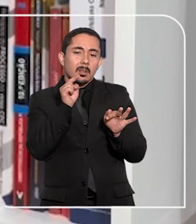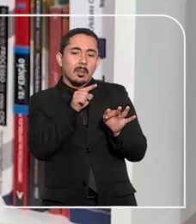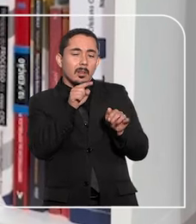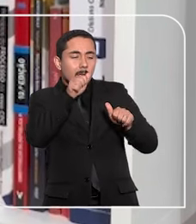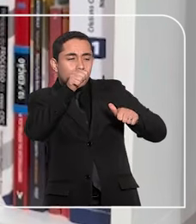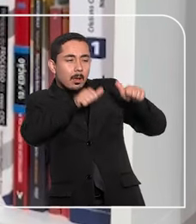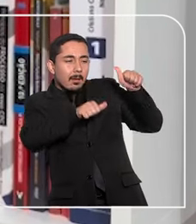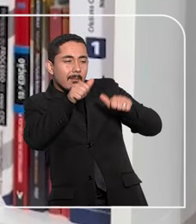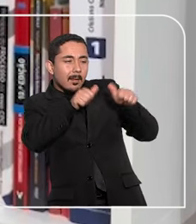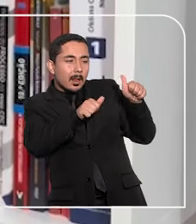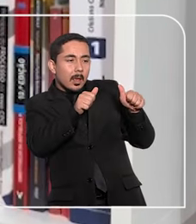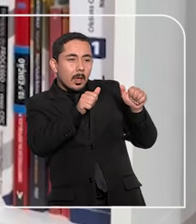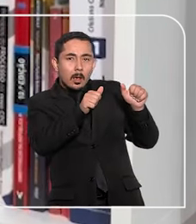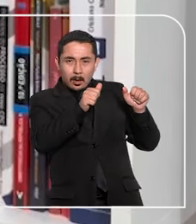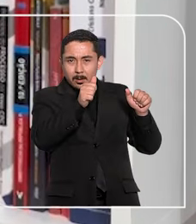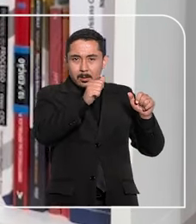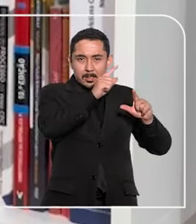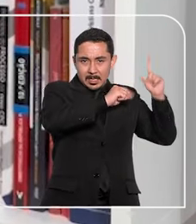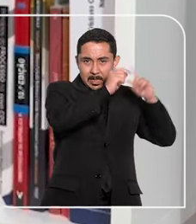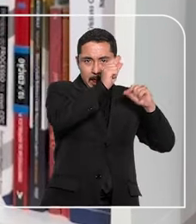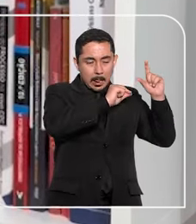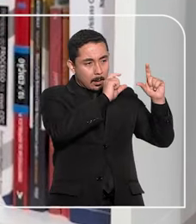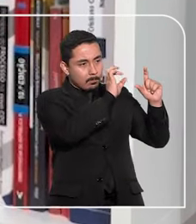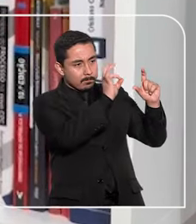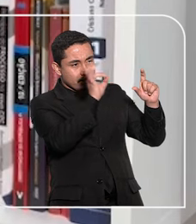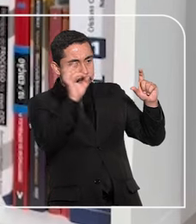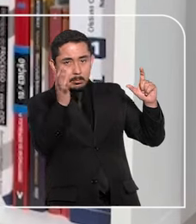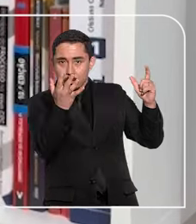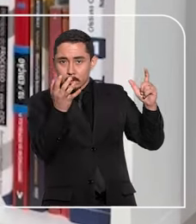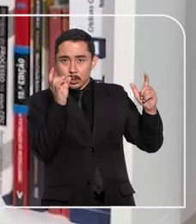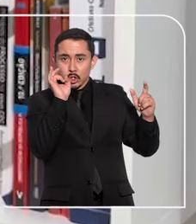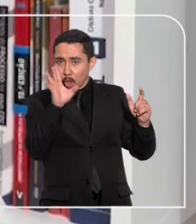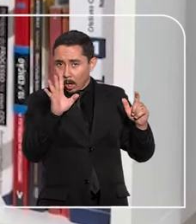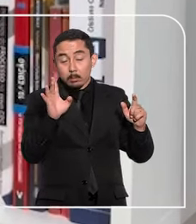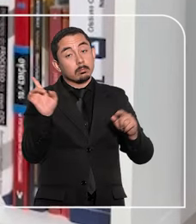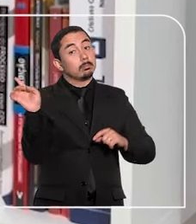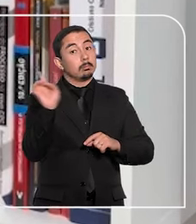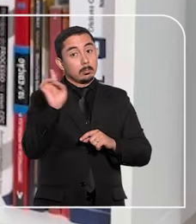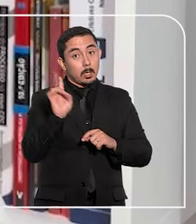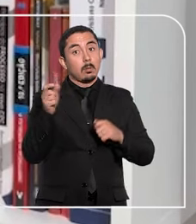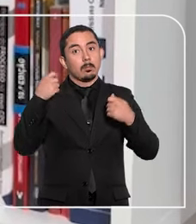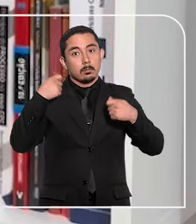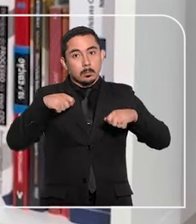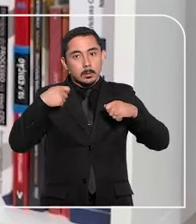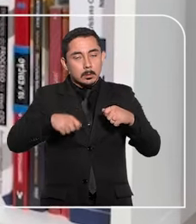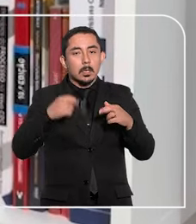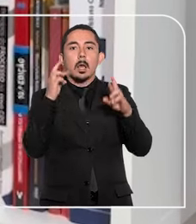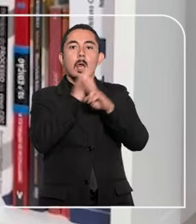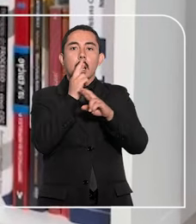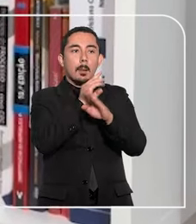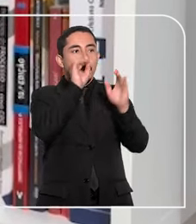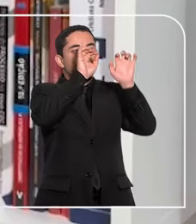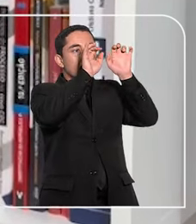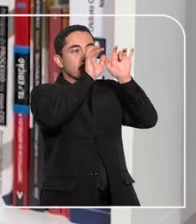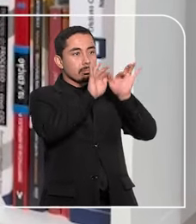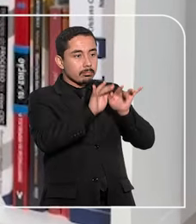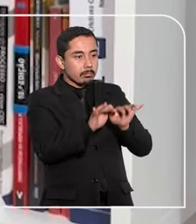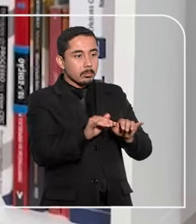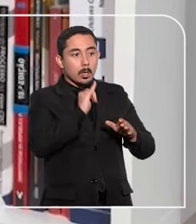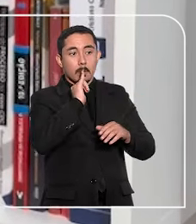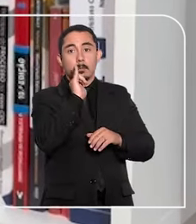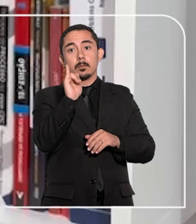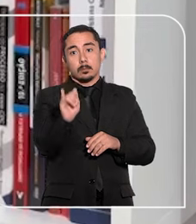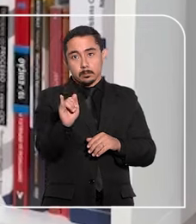aquela avaliação das estrelas ao final da viagem, mas sim uma reclamação